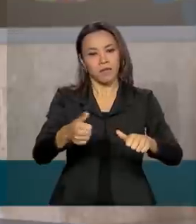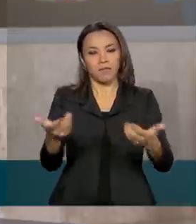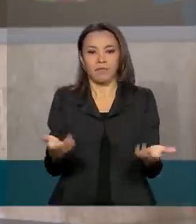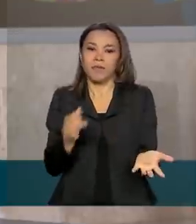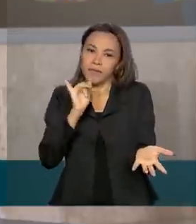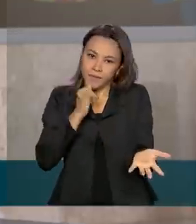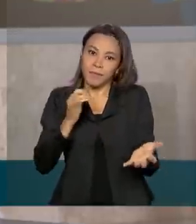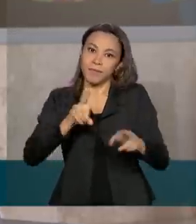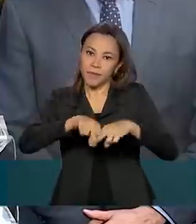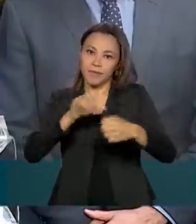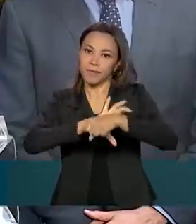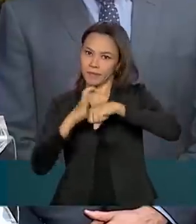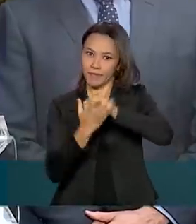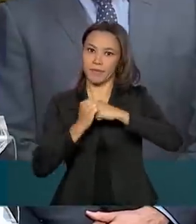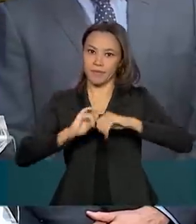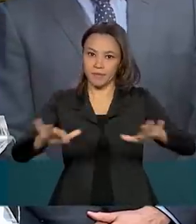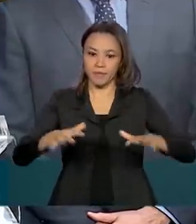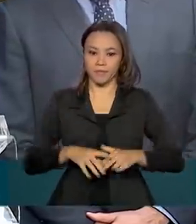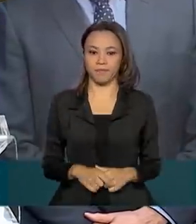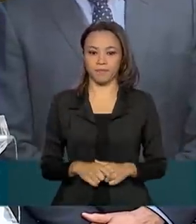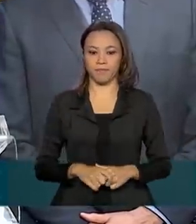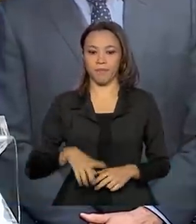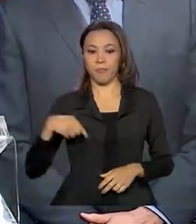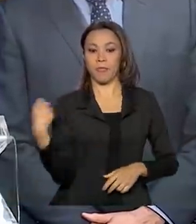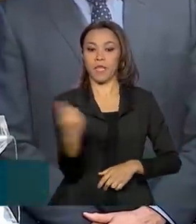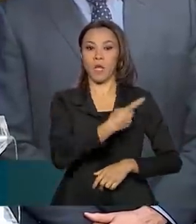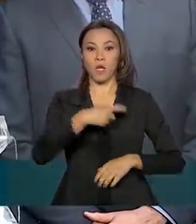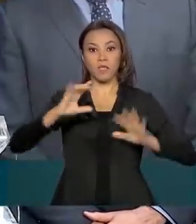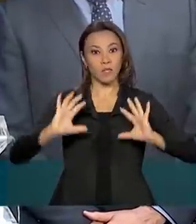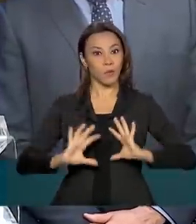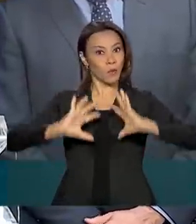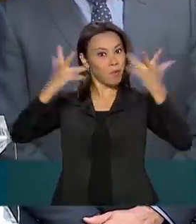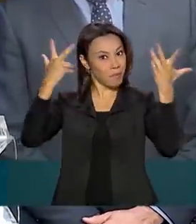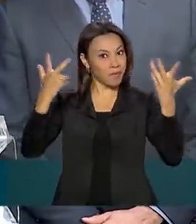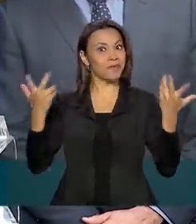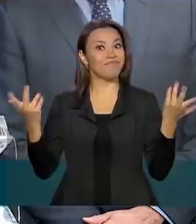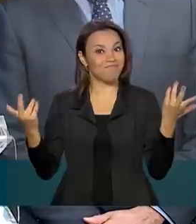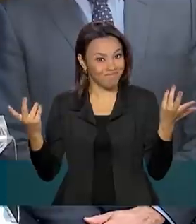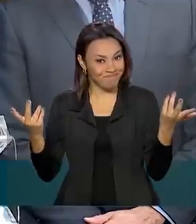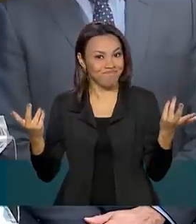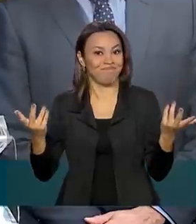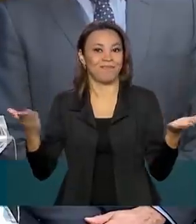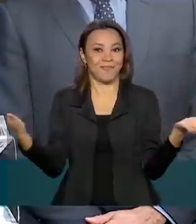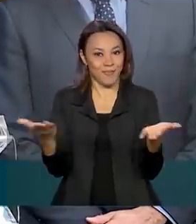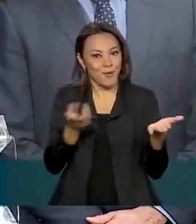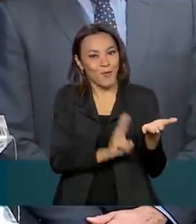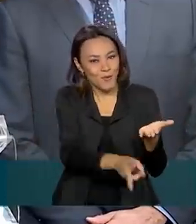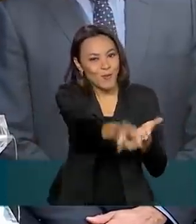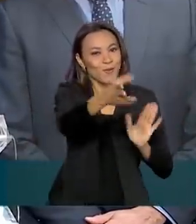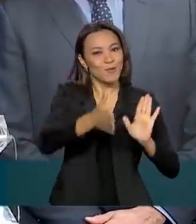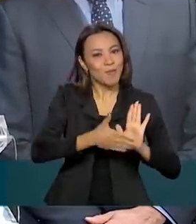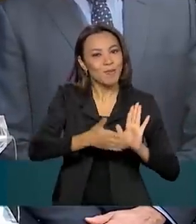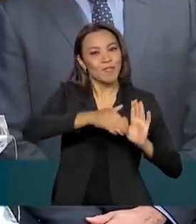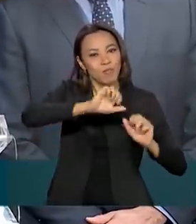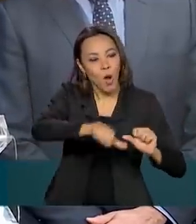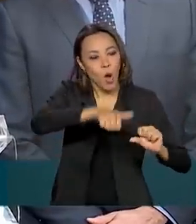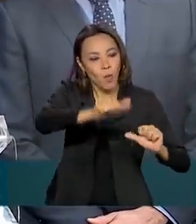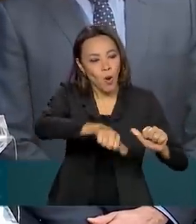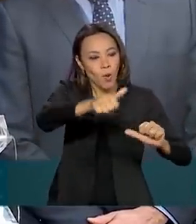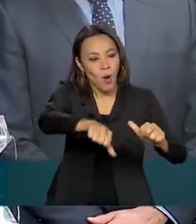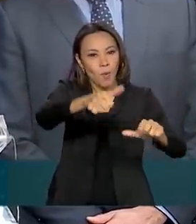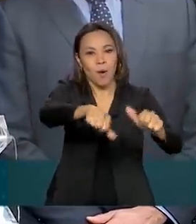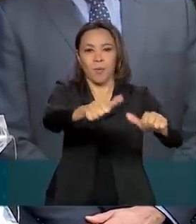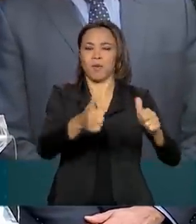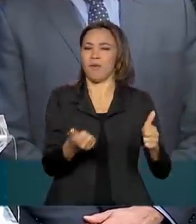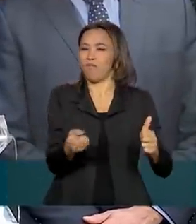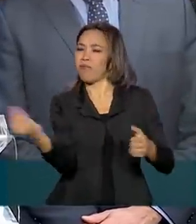ele disse. Nós estamos comemorando exatamente porque seguem as reformas. Muita